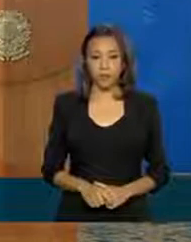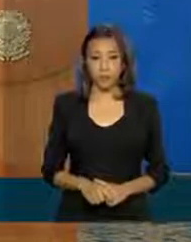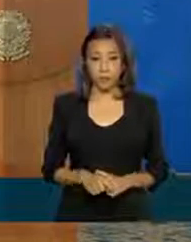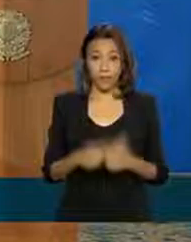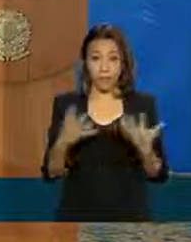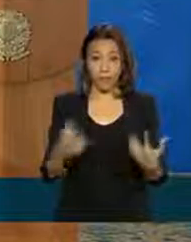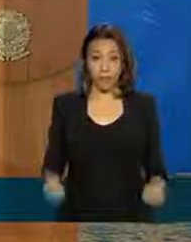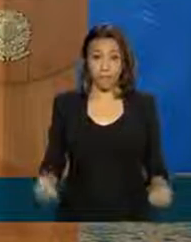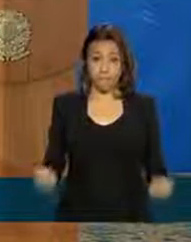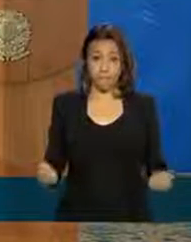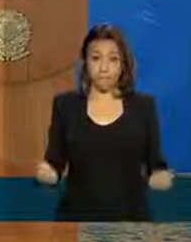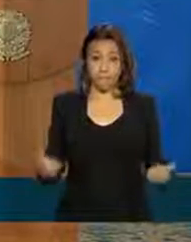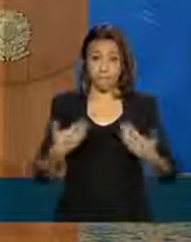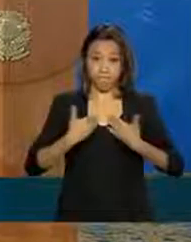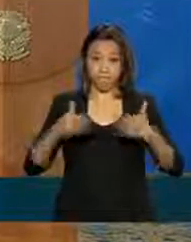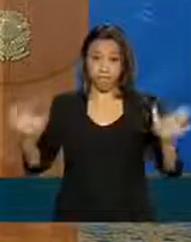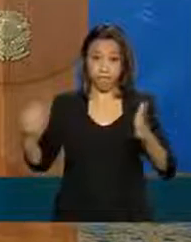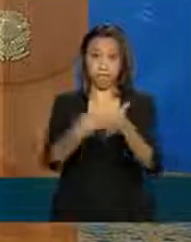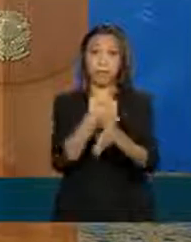para as perguntas então